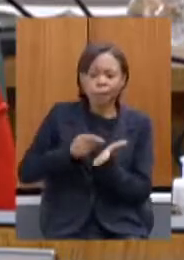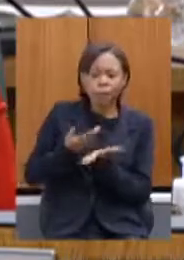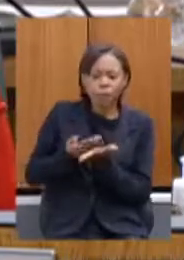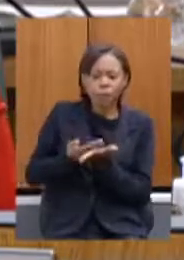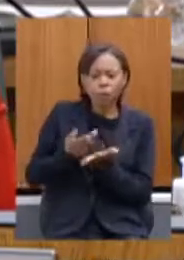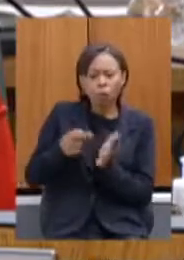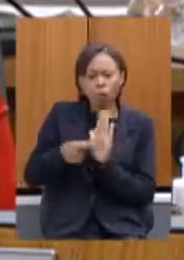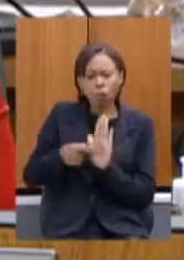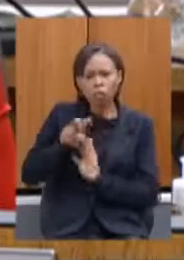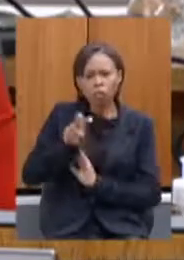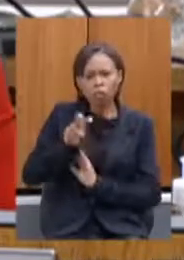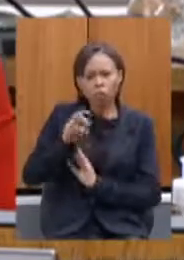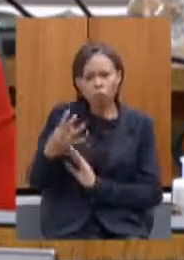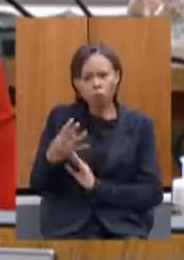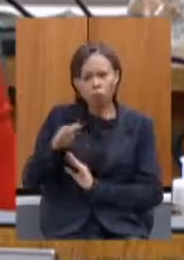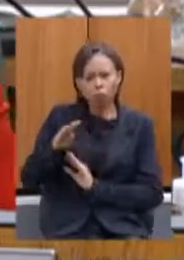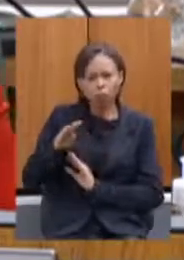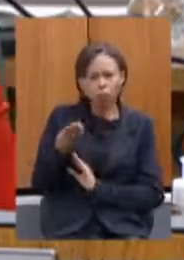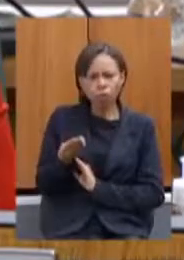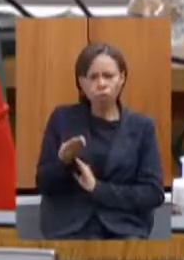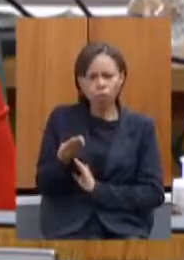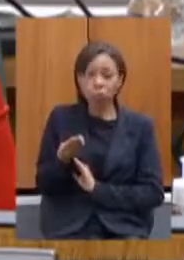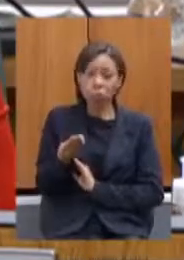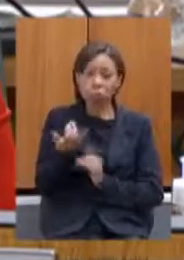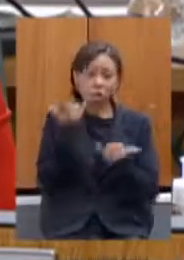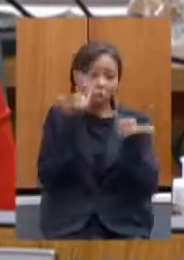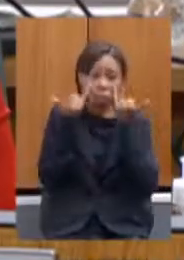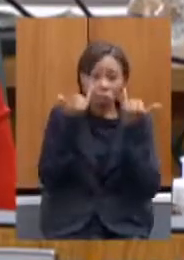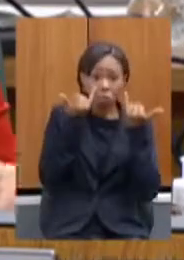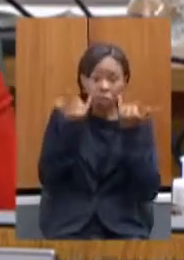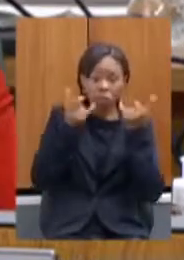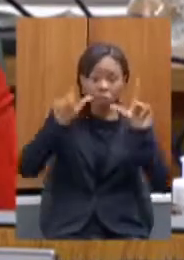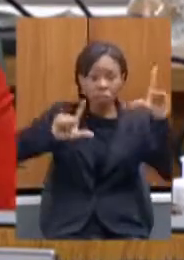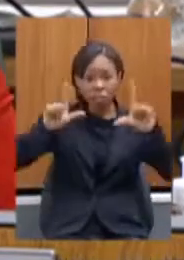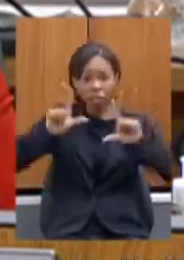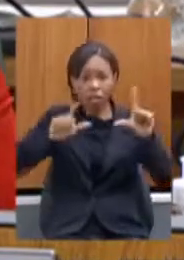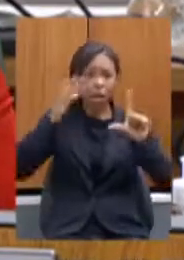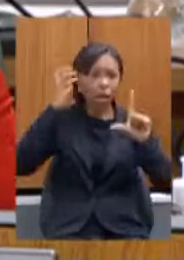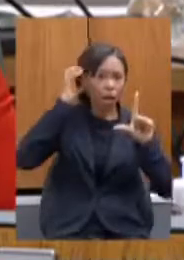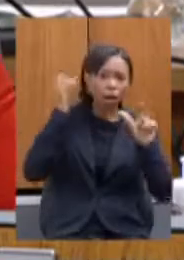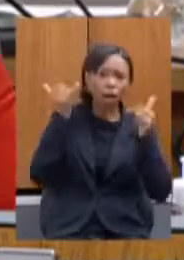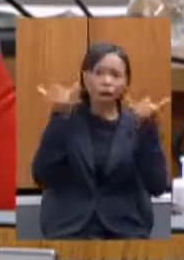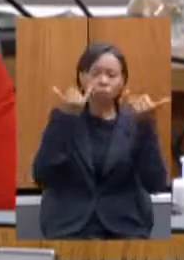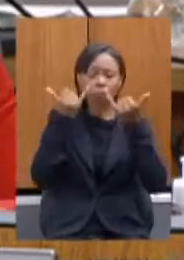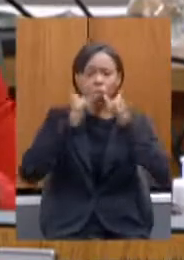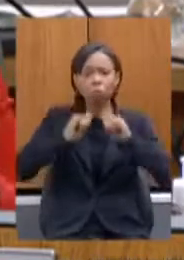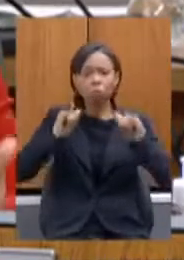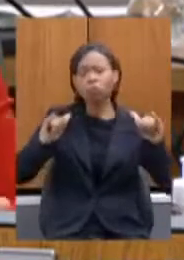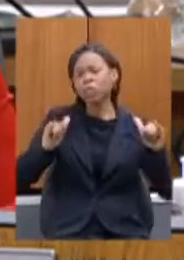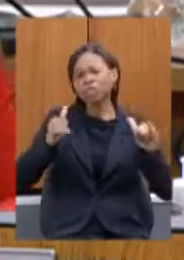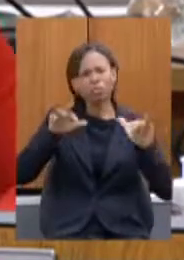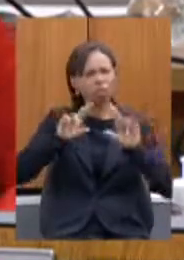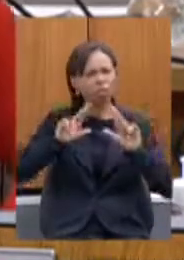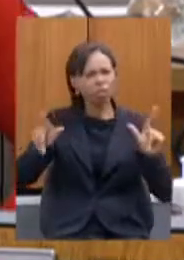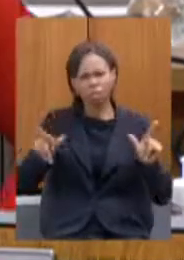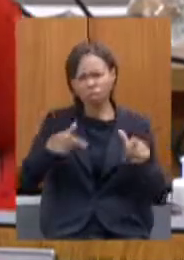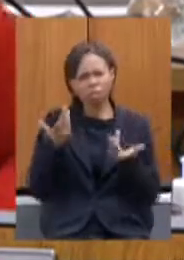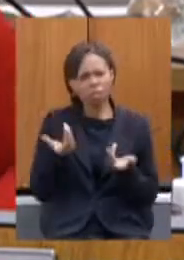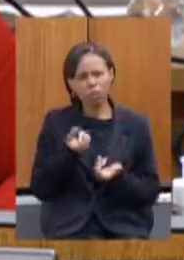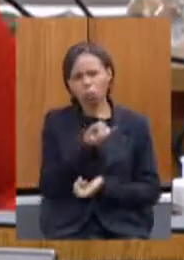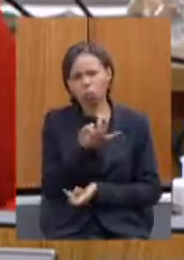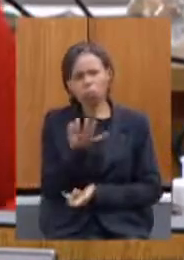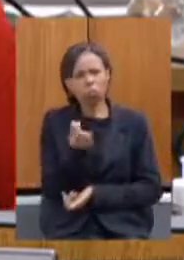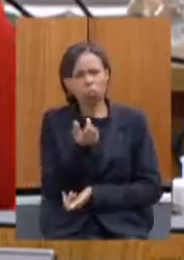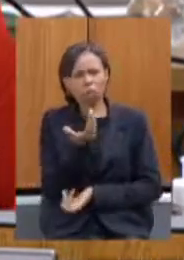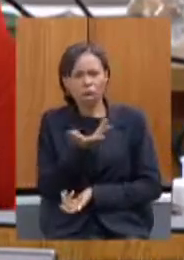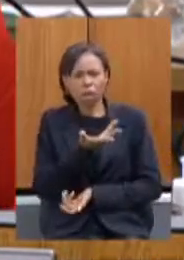bilhões os dados na imprensa dizem diferente em relação aos números de que a Vale havia